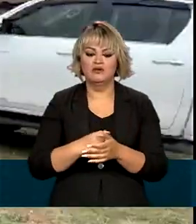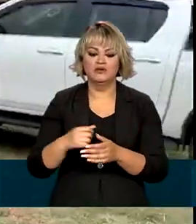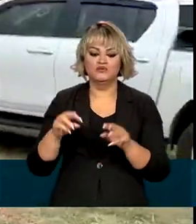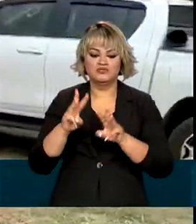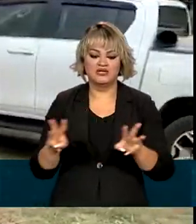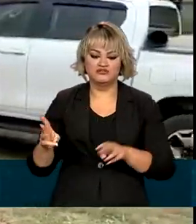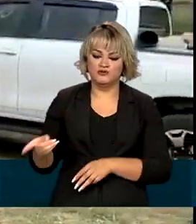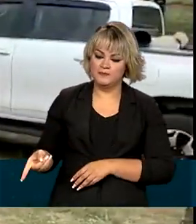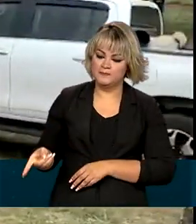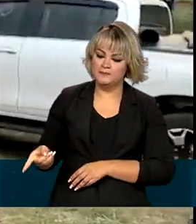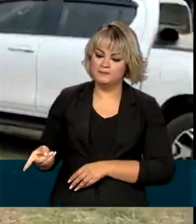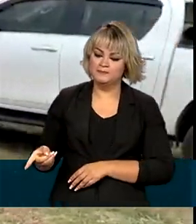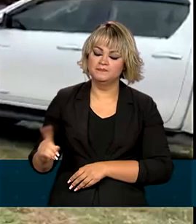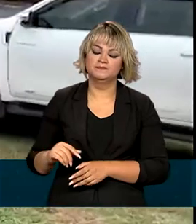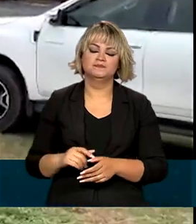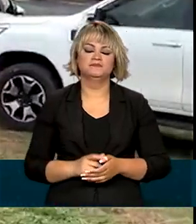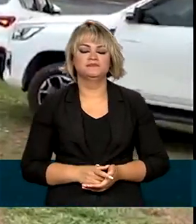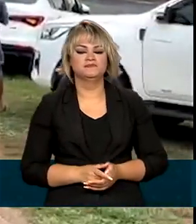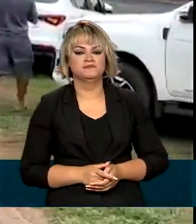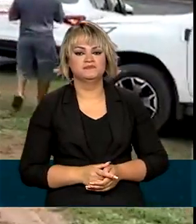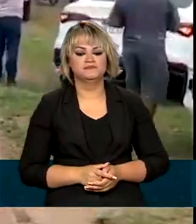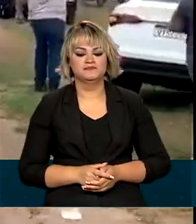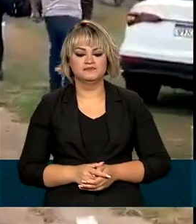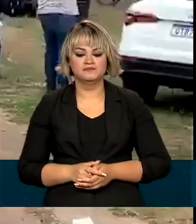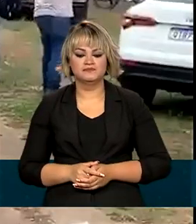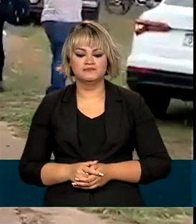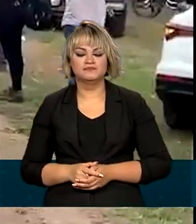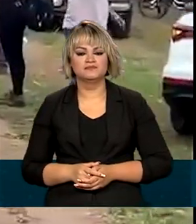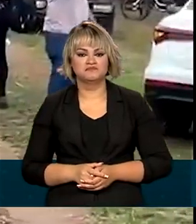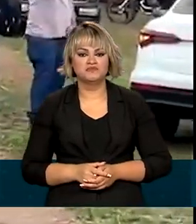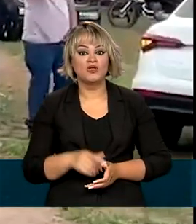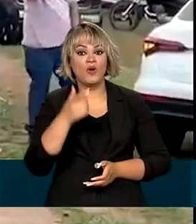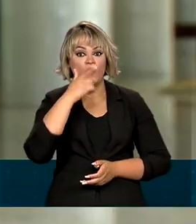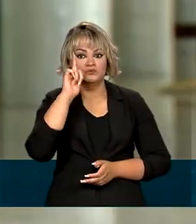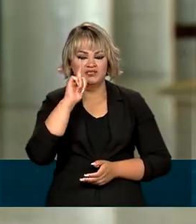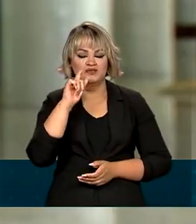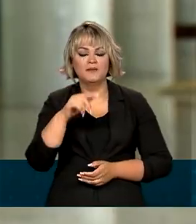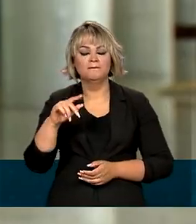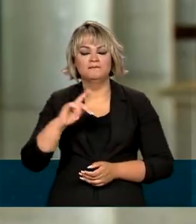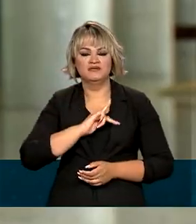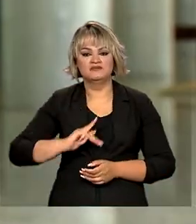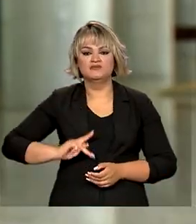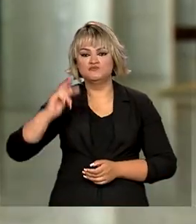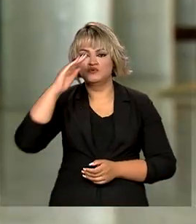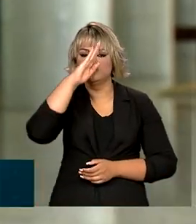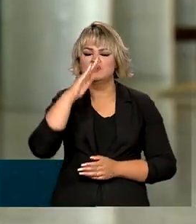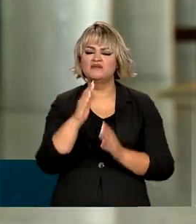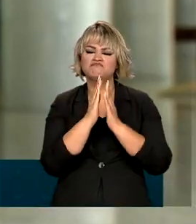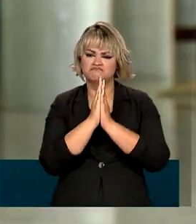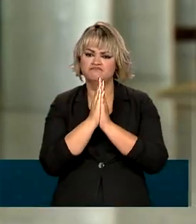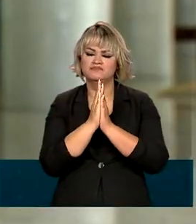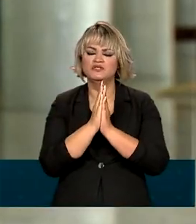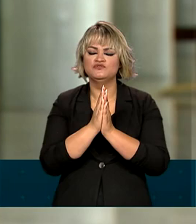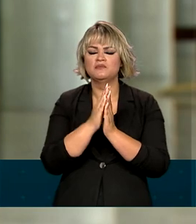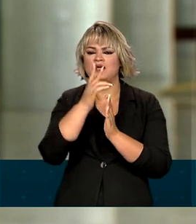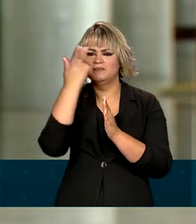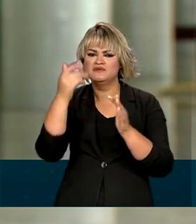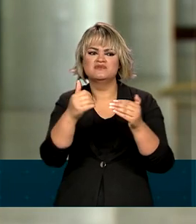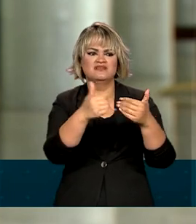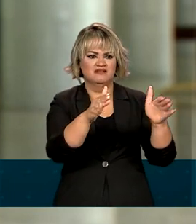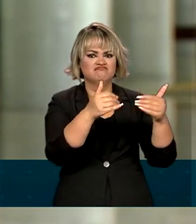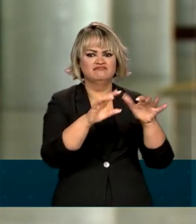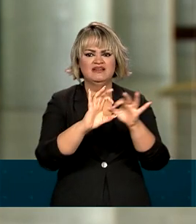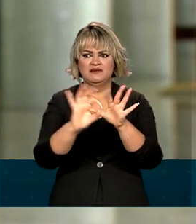.prf.gov.br barra multas. Ontem à noite, o presidente Jair Bolsonaro fez um apelo aos manifestantes